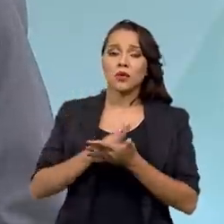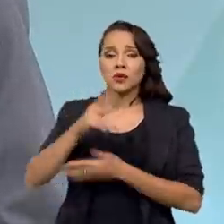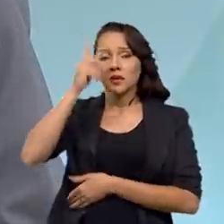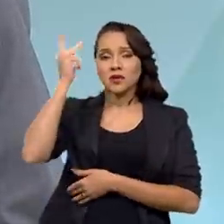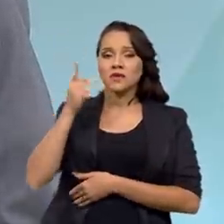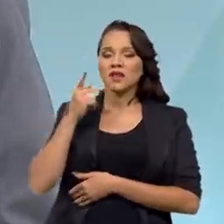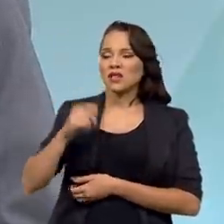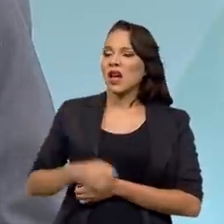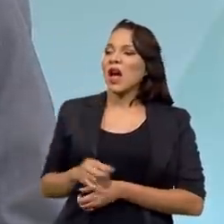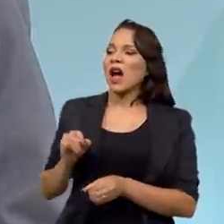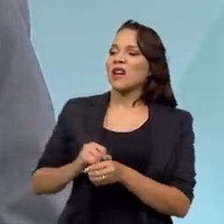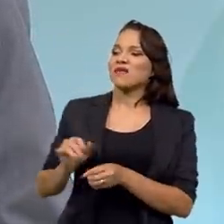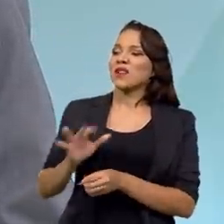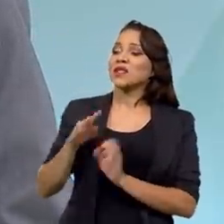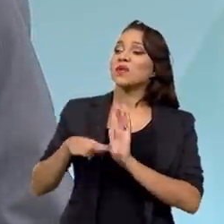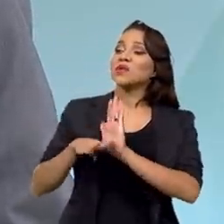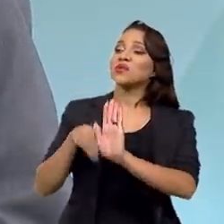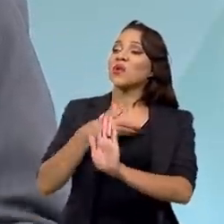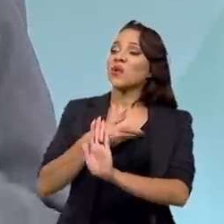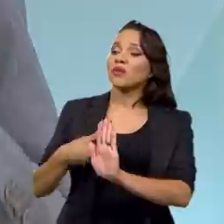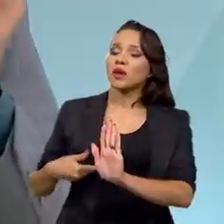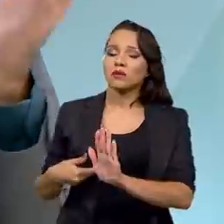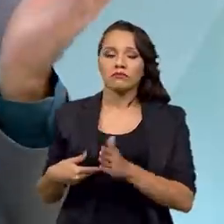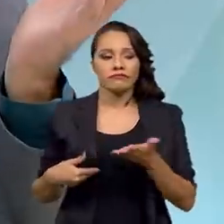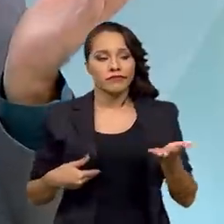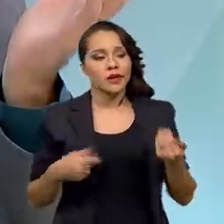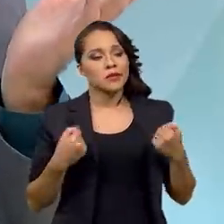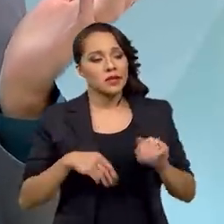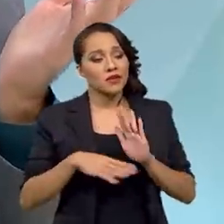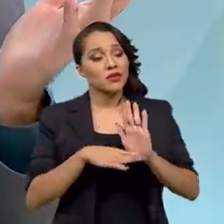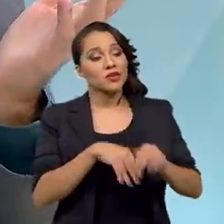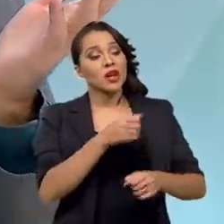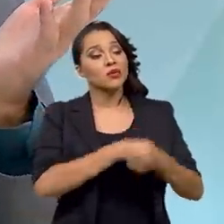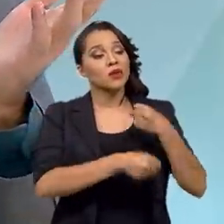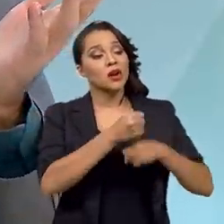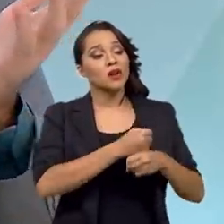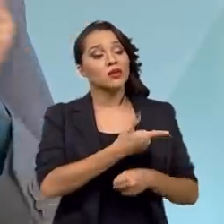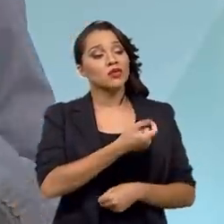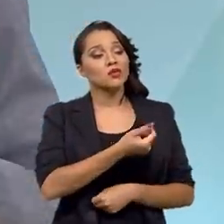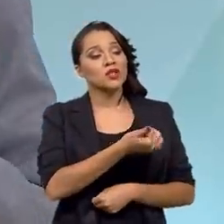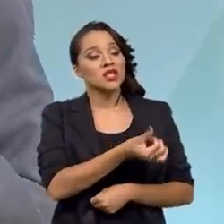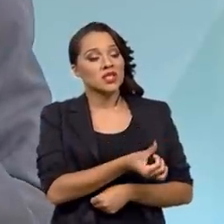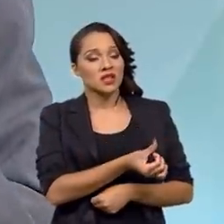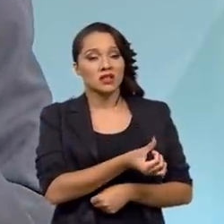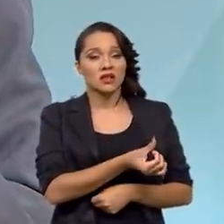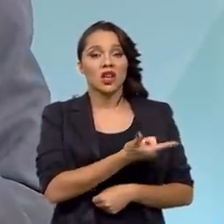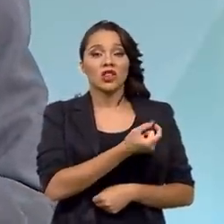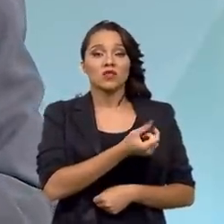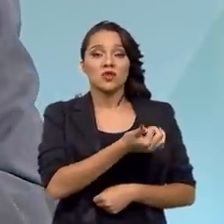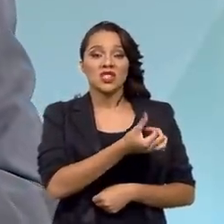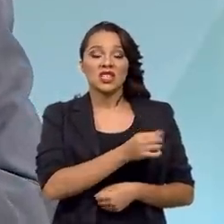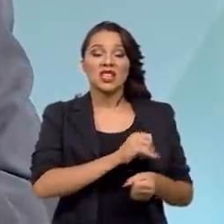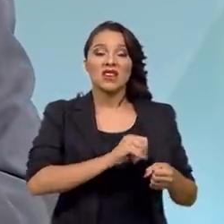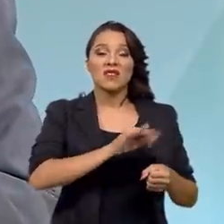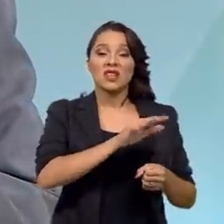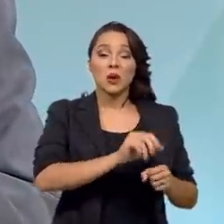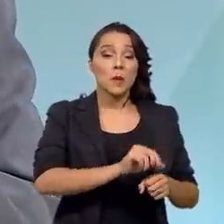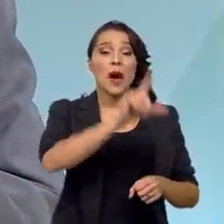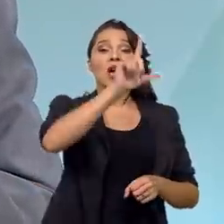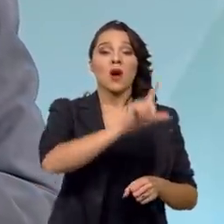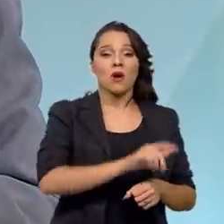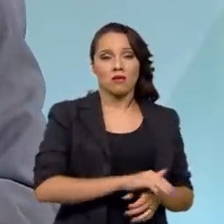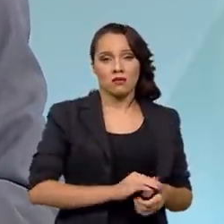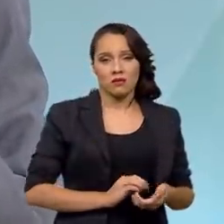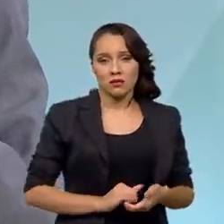dizendo assim, a inflação ajudou o governo. Ué, então deveria ter ajudado em 2016. Em 2016, a inflação foi maior que em 2021.